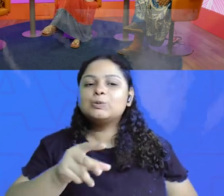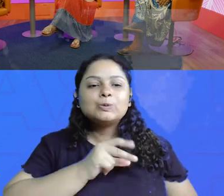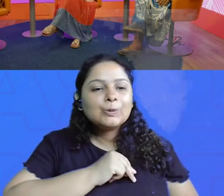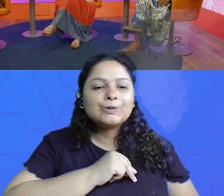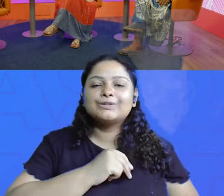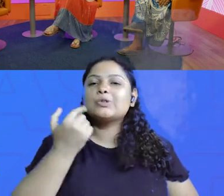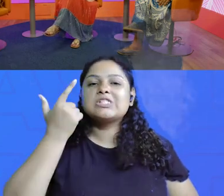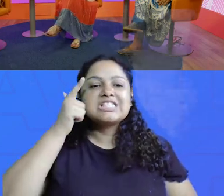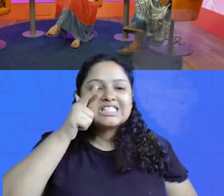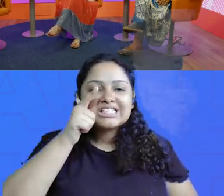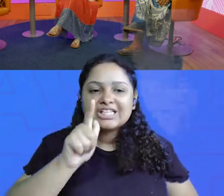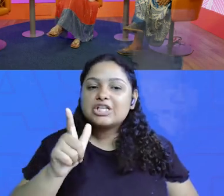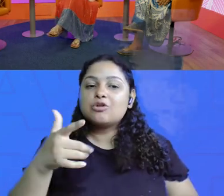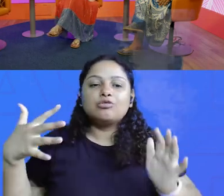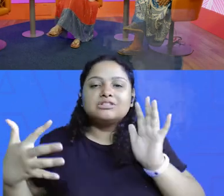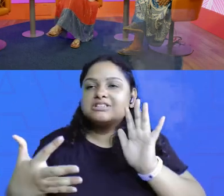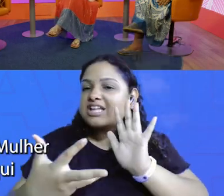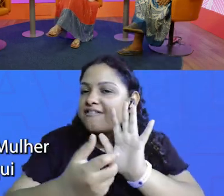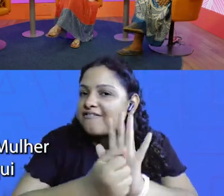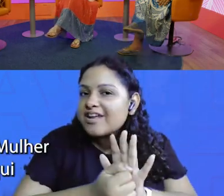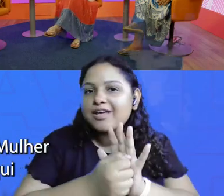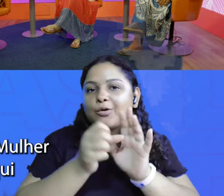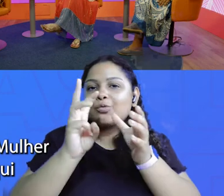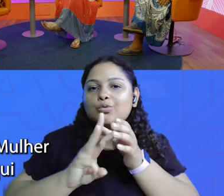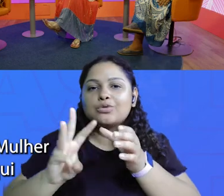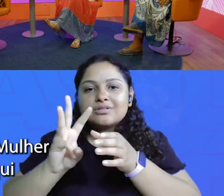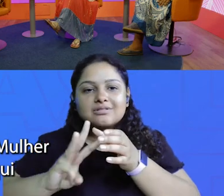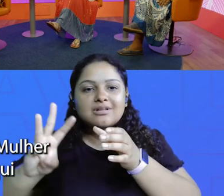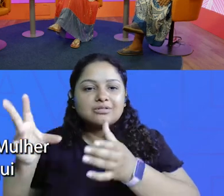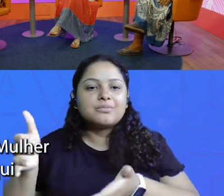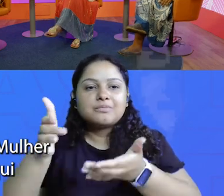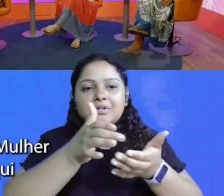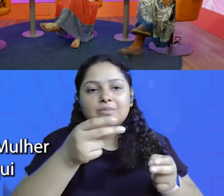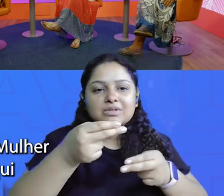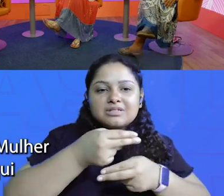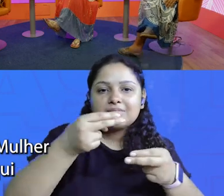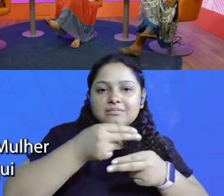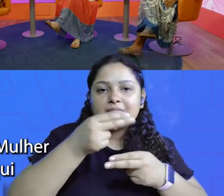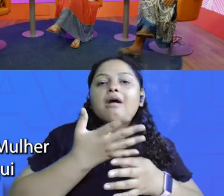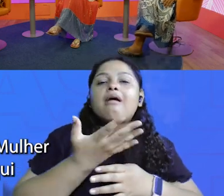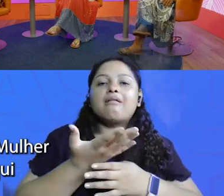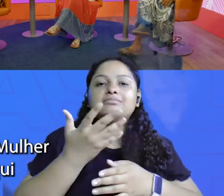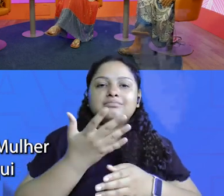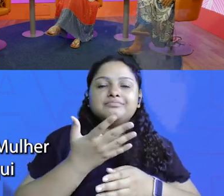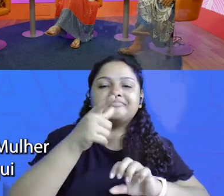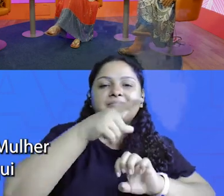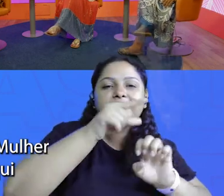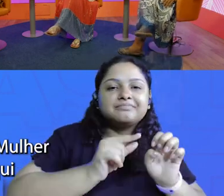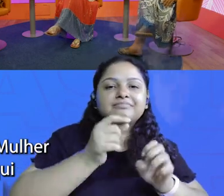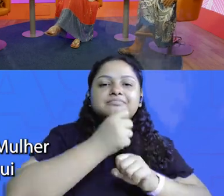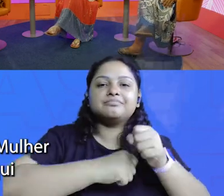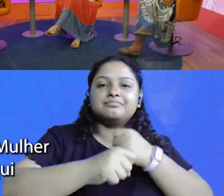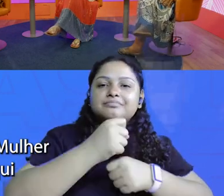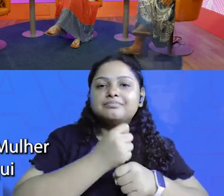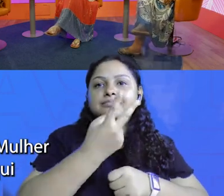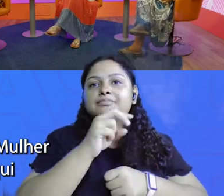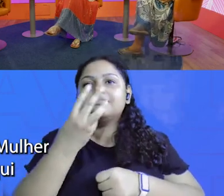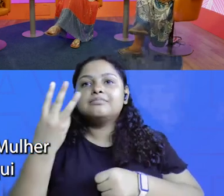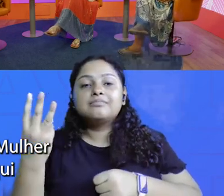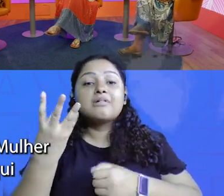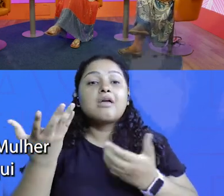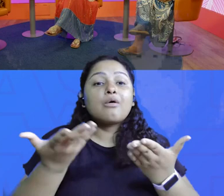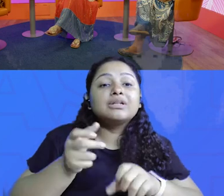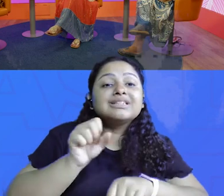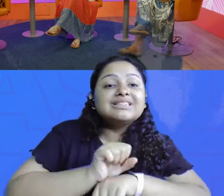Olha... proativas, deram o primeiro passo, se inscreveram no site do Prêmio Sebrae Mulher Empreendedora 2023 e